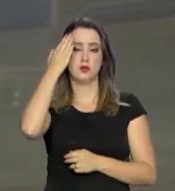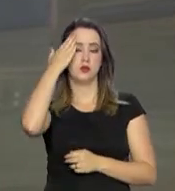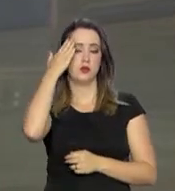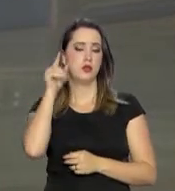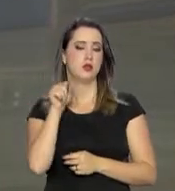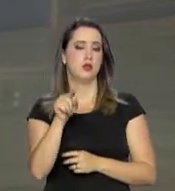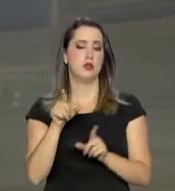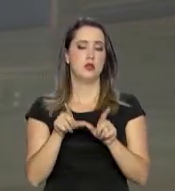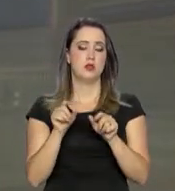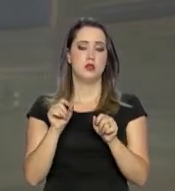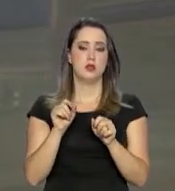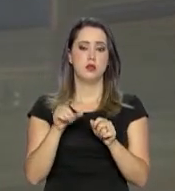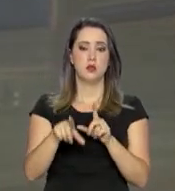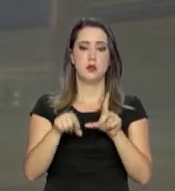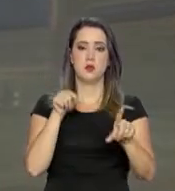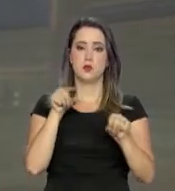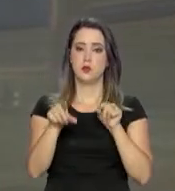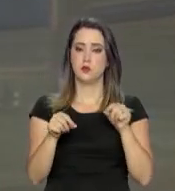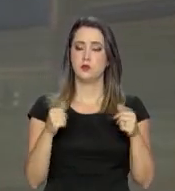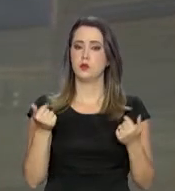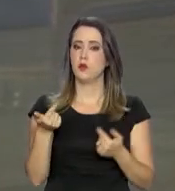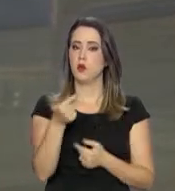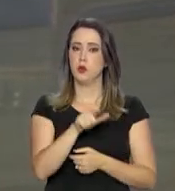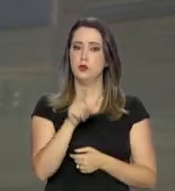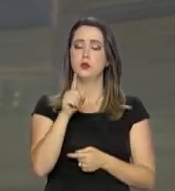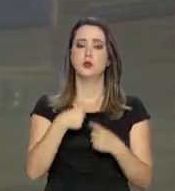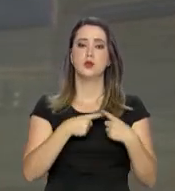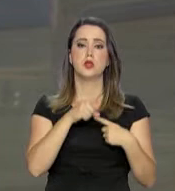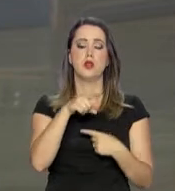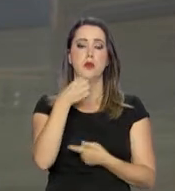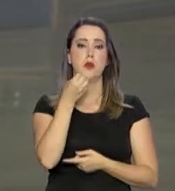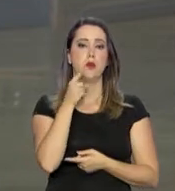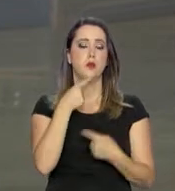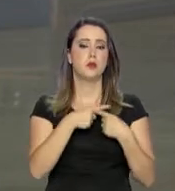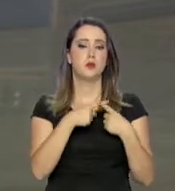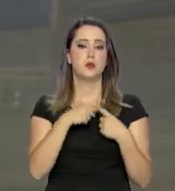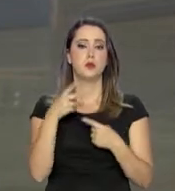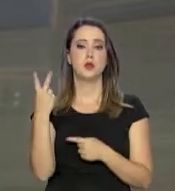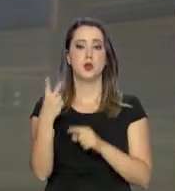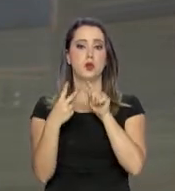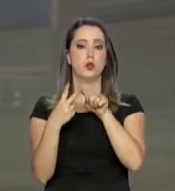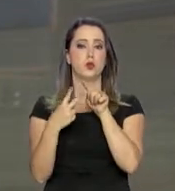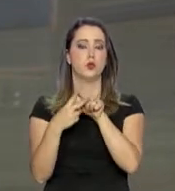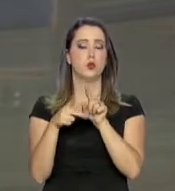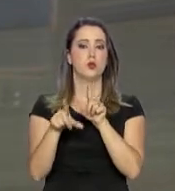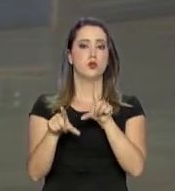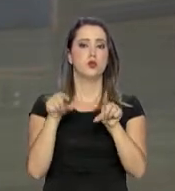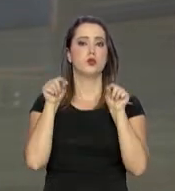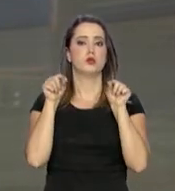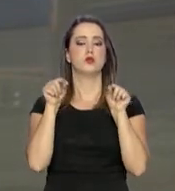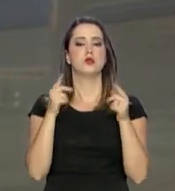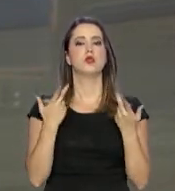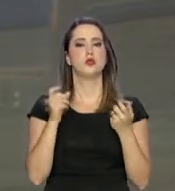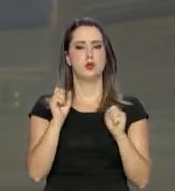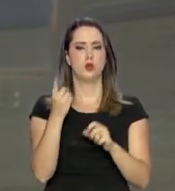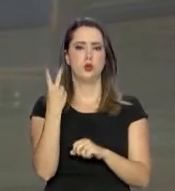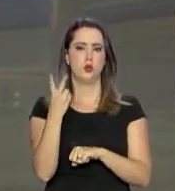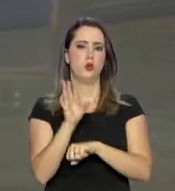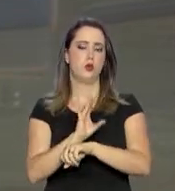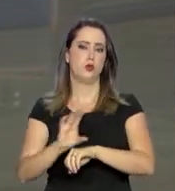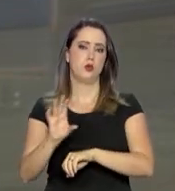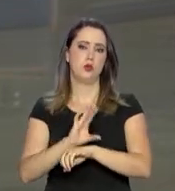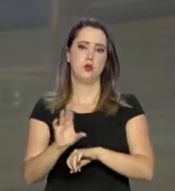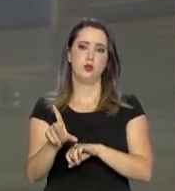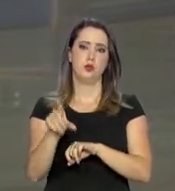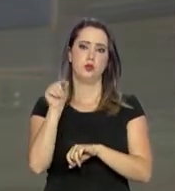eles fazerem essas escolhas. Outra vantagem é que eles podem fazer duas opções. Dois cursos podem ser